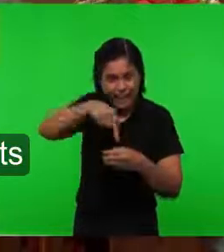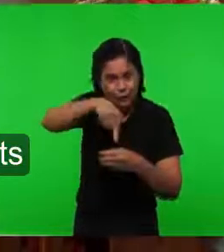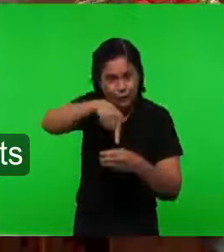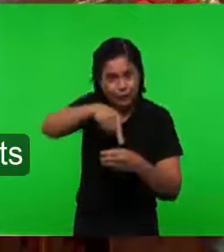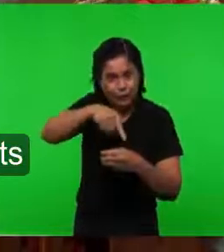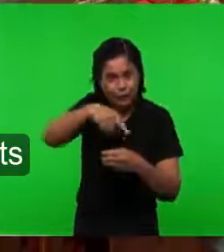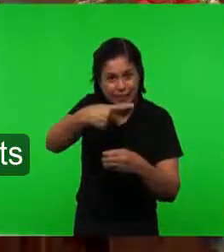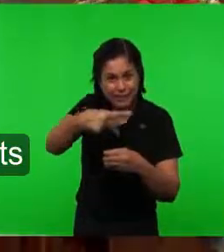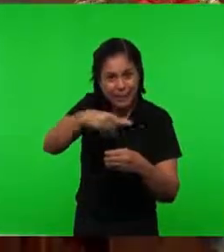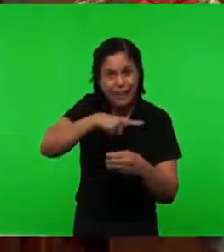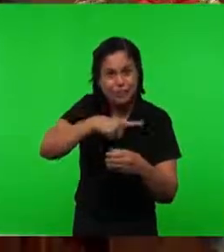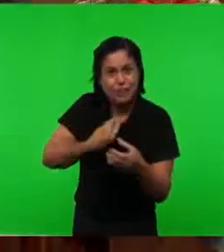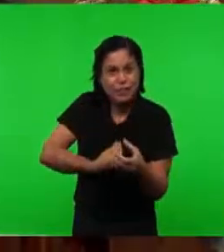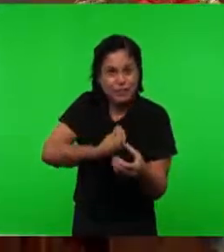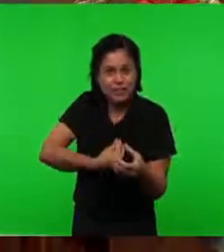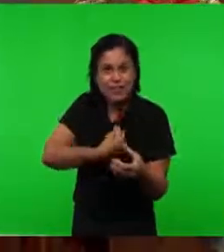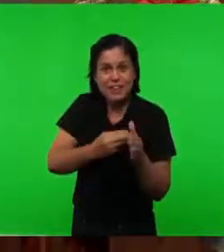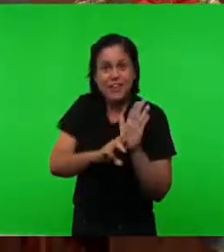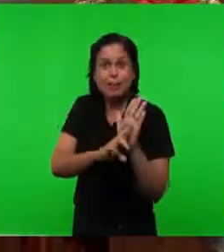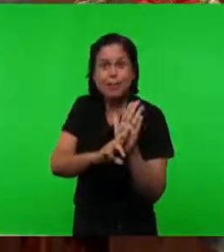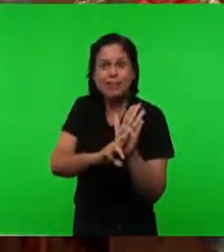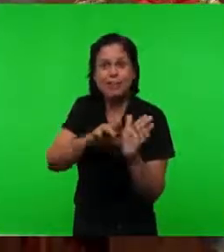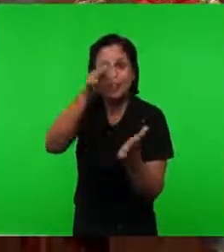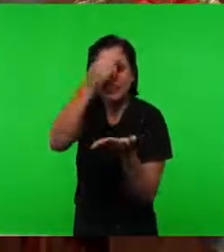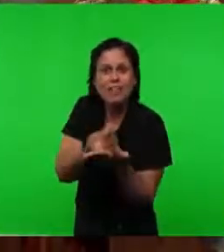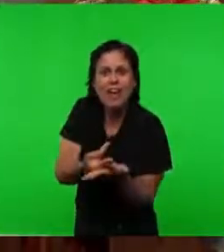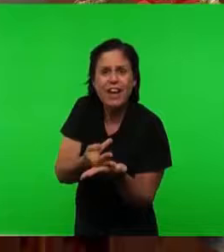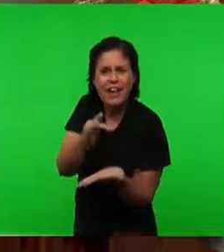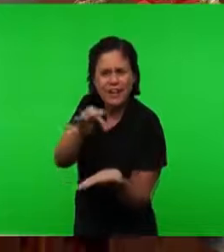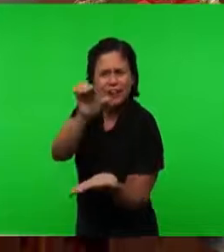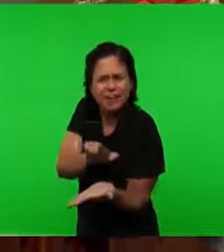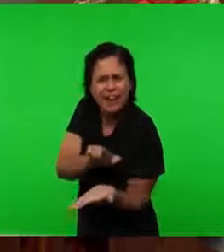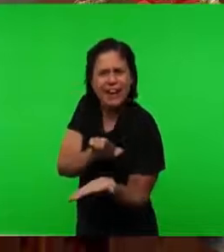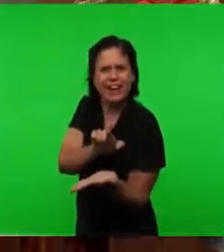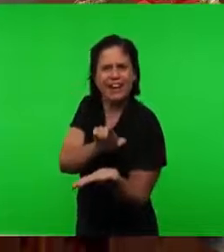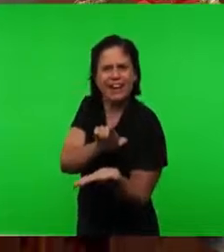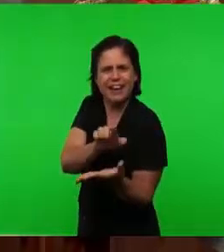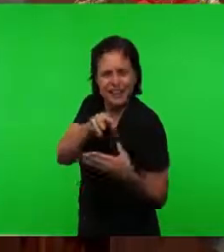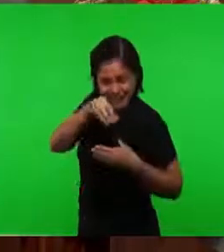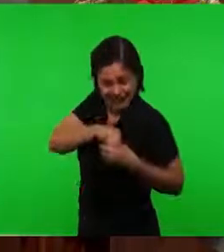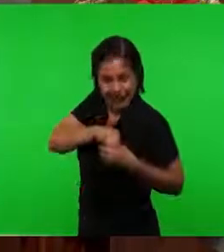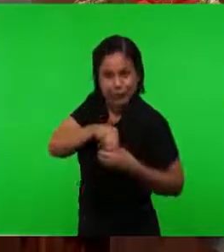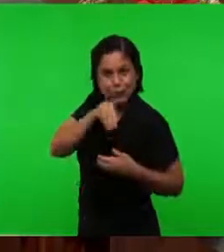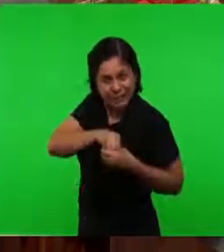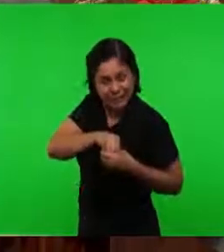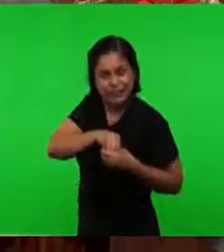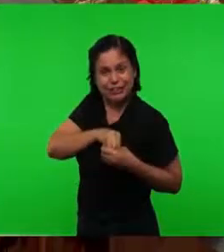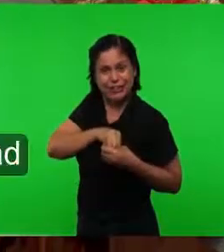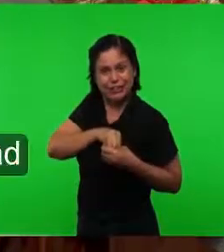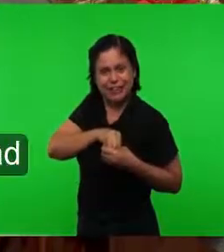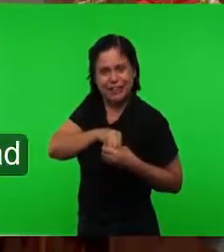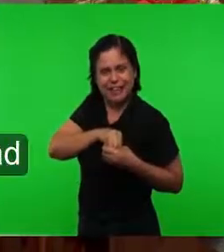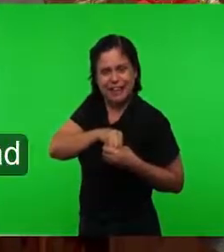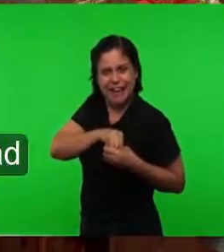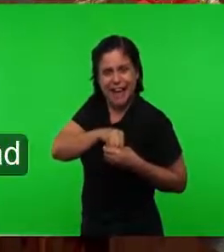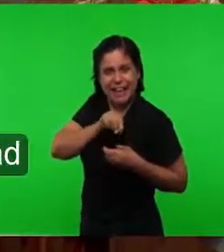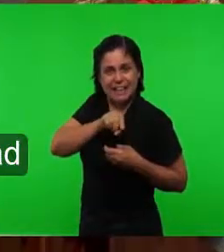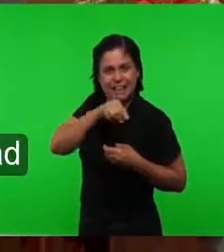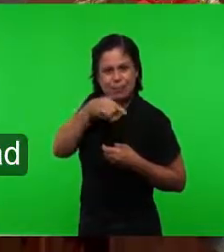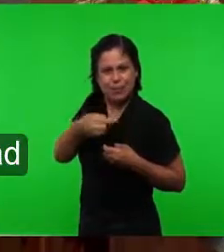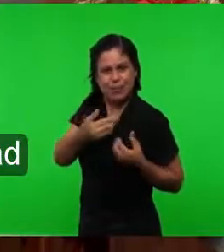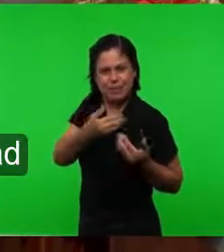Que representa A fé Que está Que sempre No interior E quando ela Se